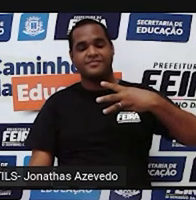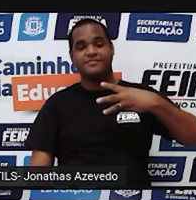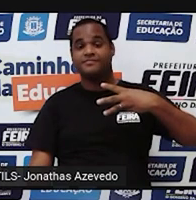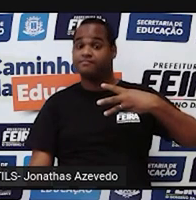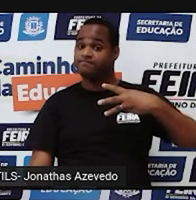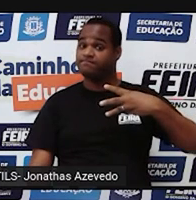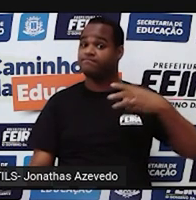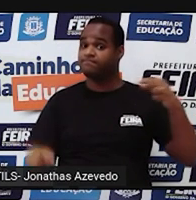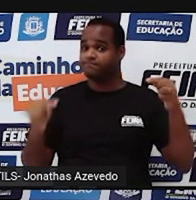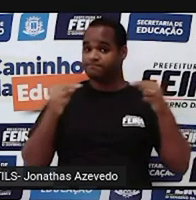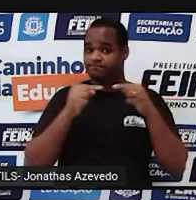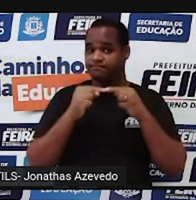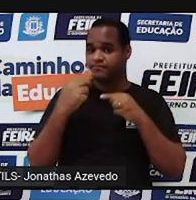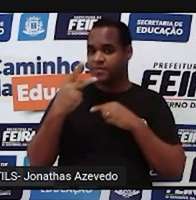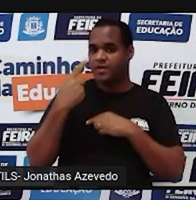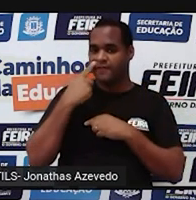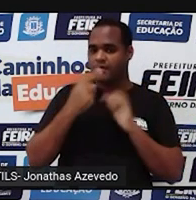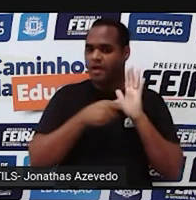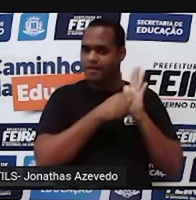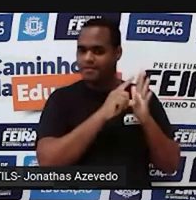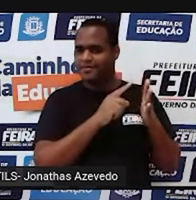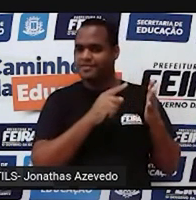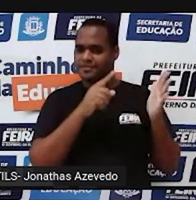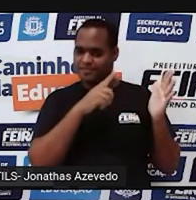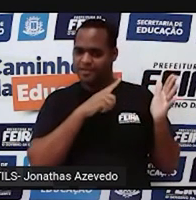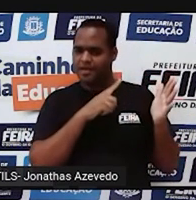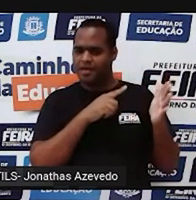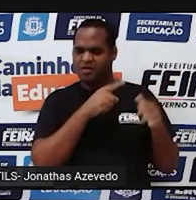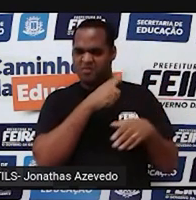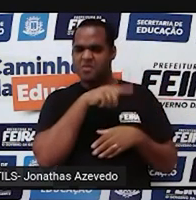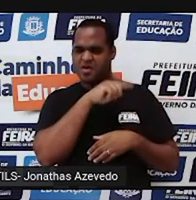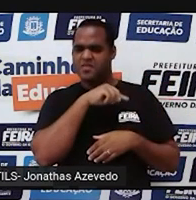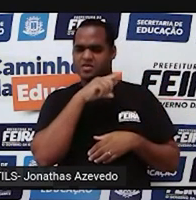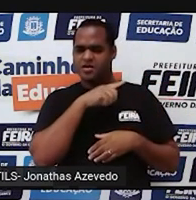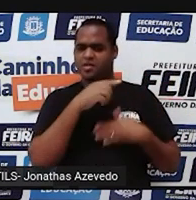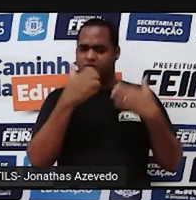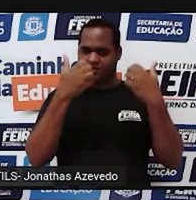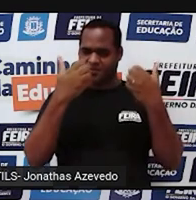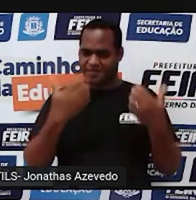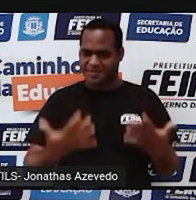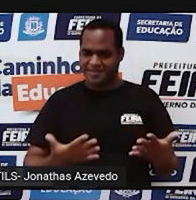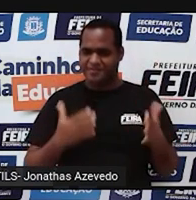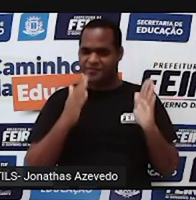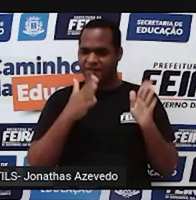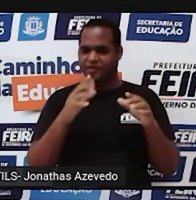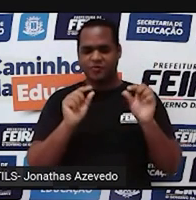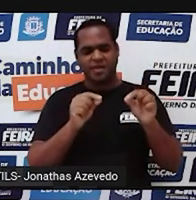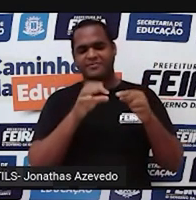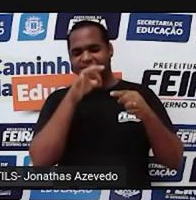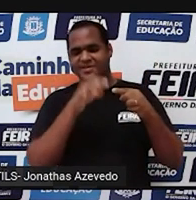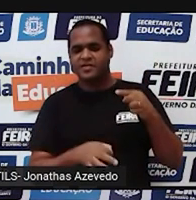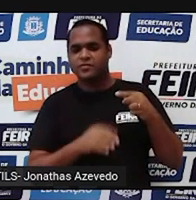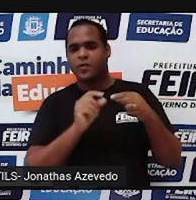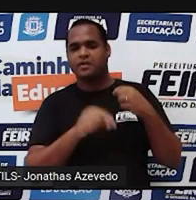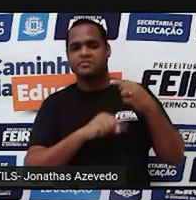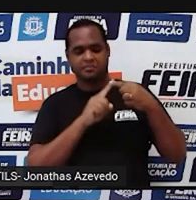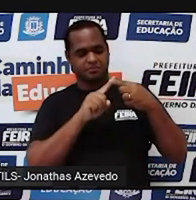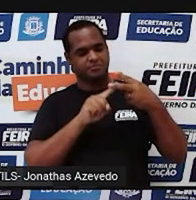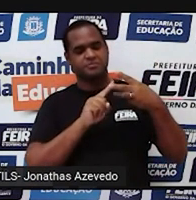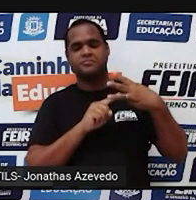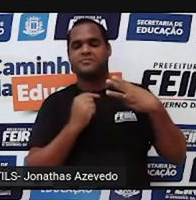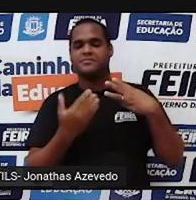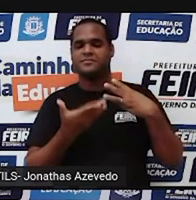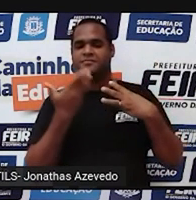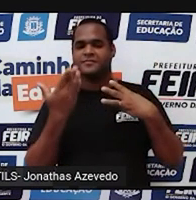com base do que a gente viu há poucos minutinhos atrás. Qual é o correto? Eu tenho certeza que